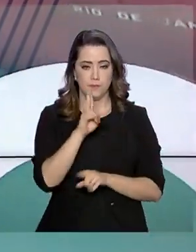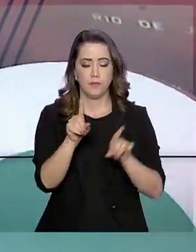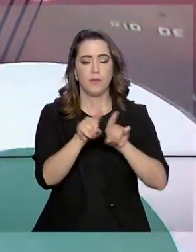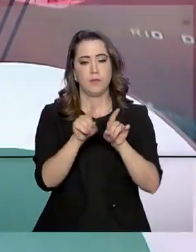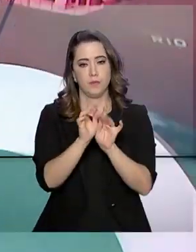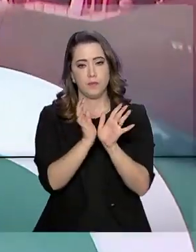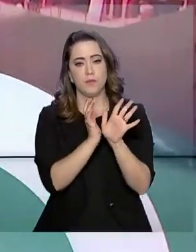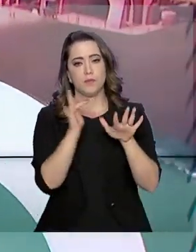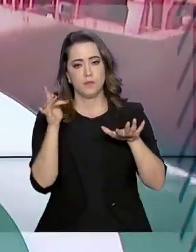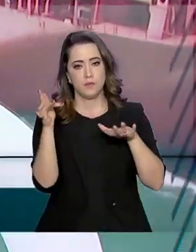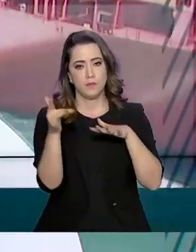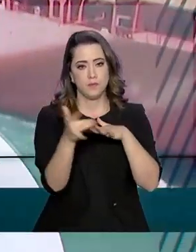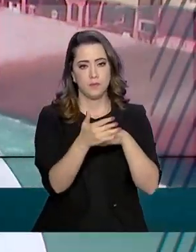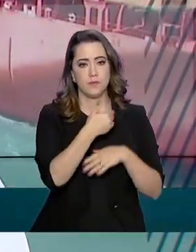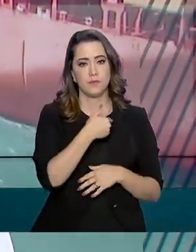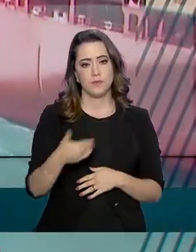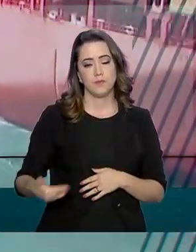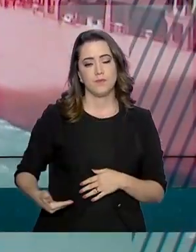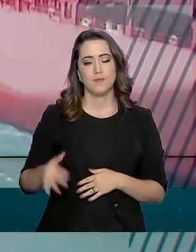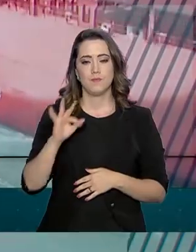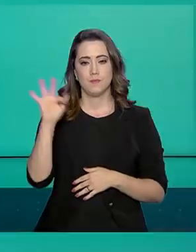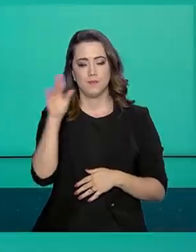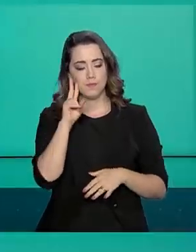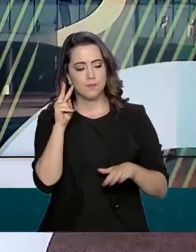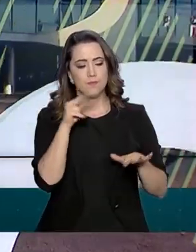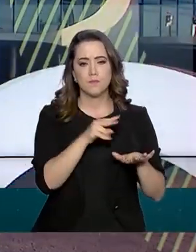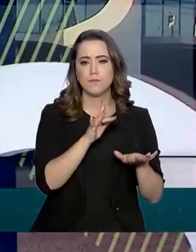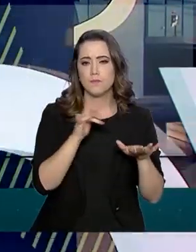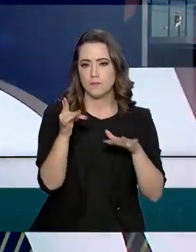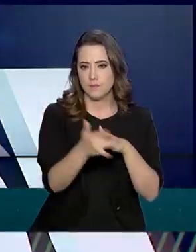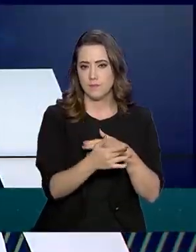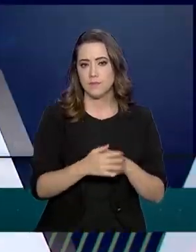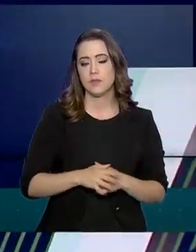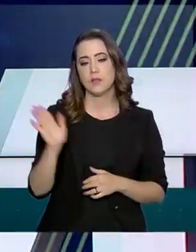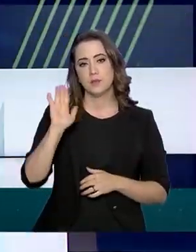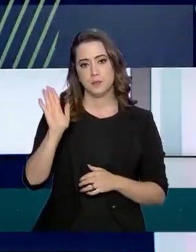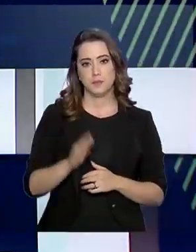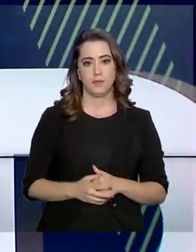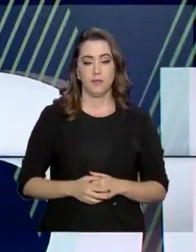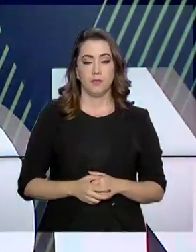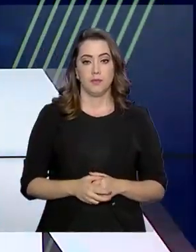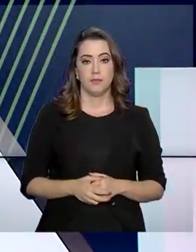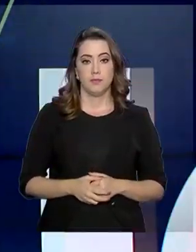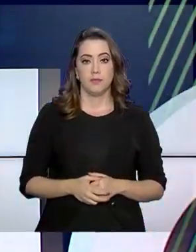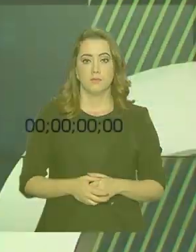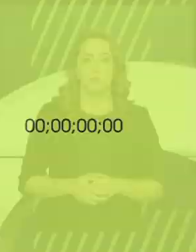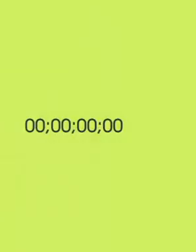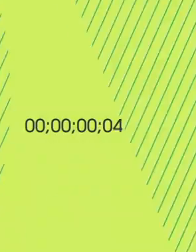Continue acompanhando as principais notícias do governo federal pelas nossas redes sociais. Até a próxima edição.